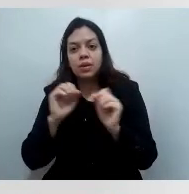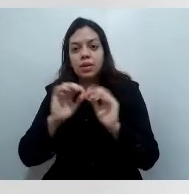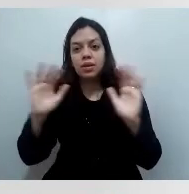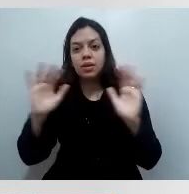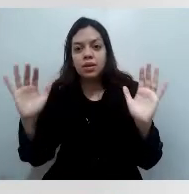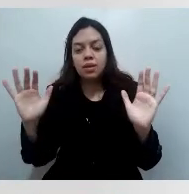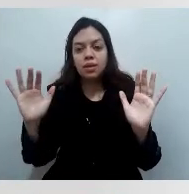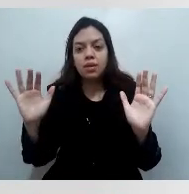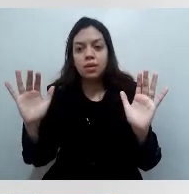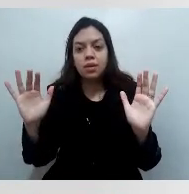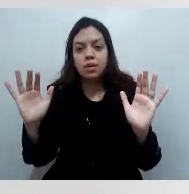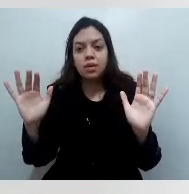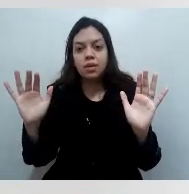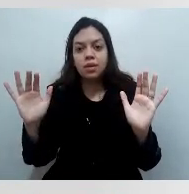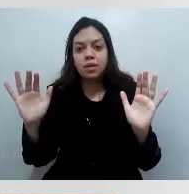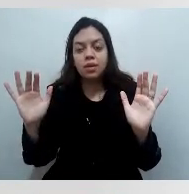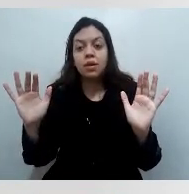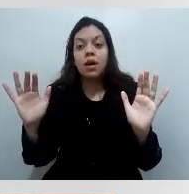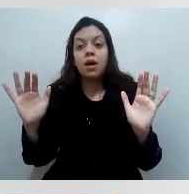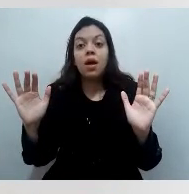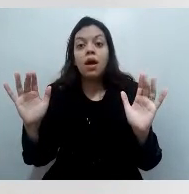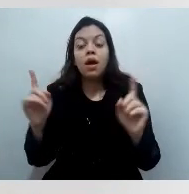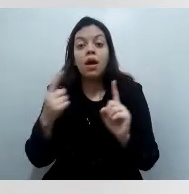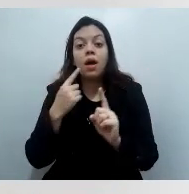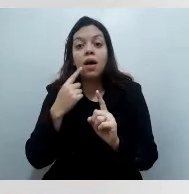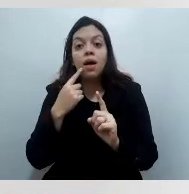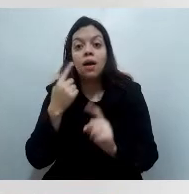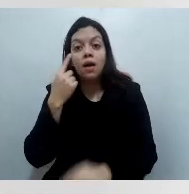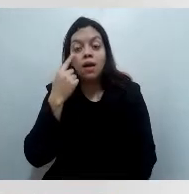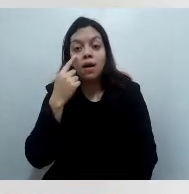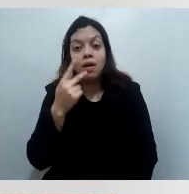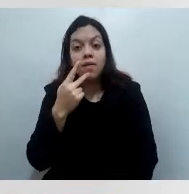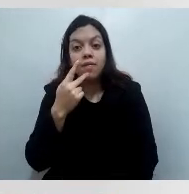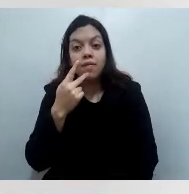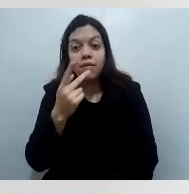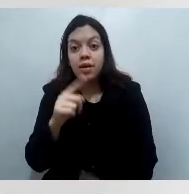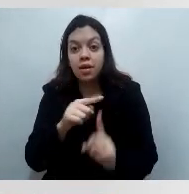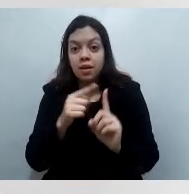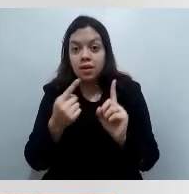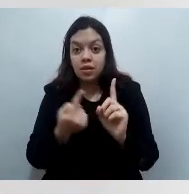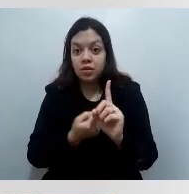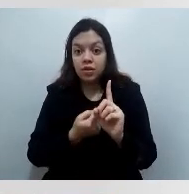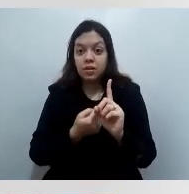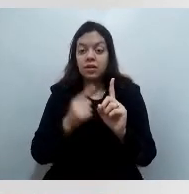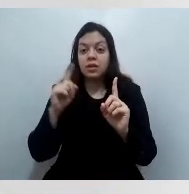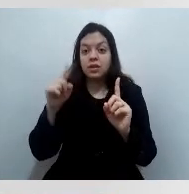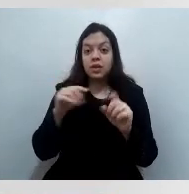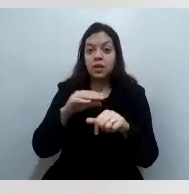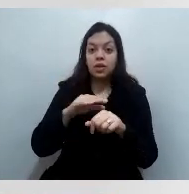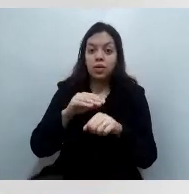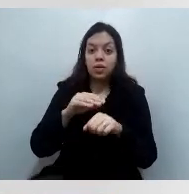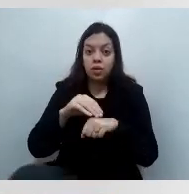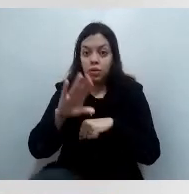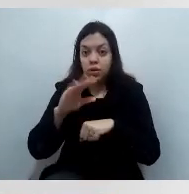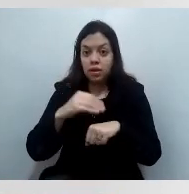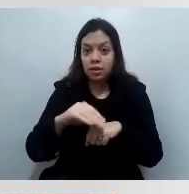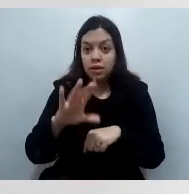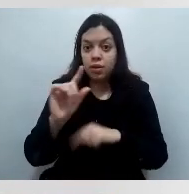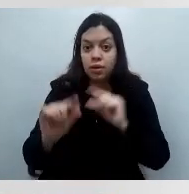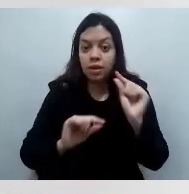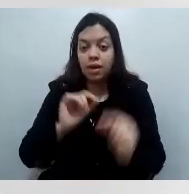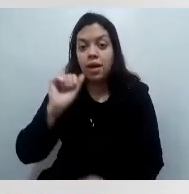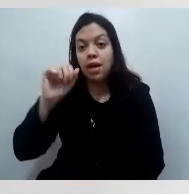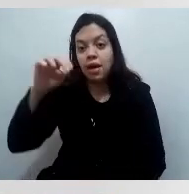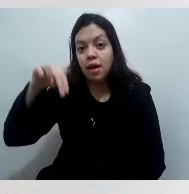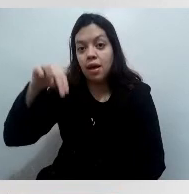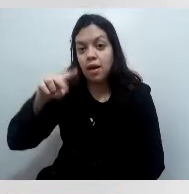gestantes, por favor, Gilson. É porque essa orientação da Anvisa, Agência Nacional